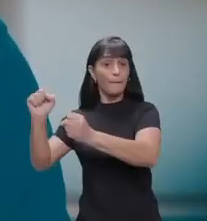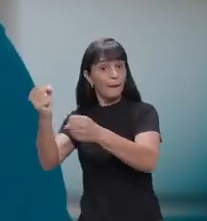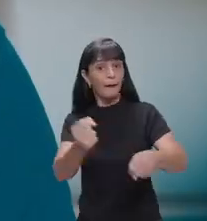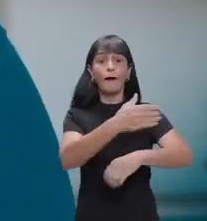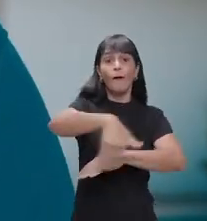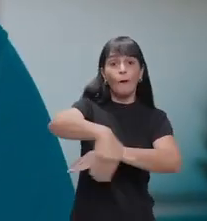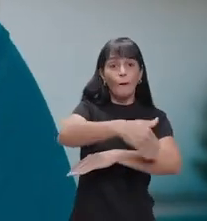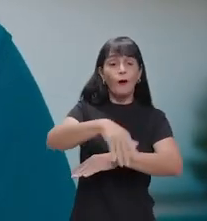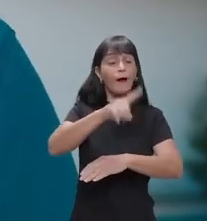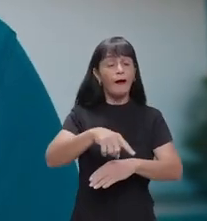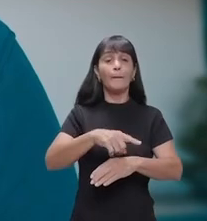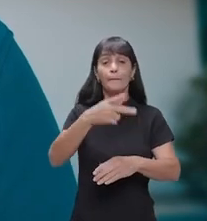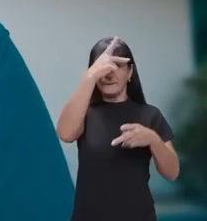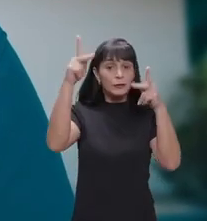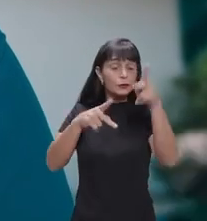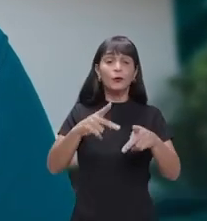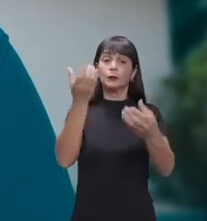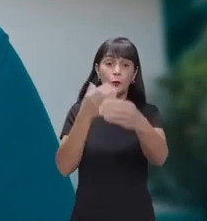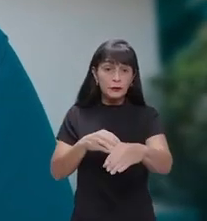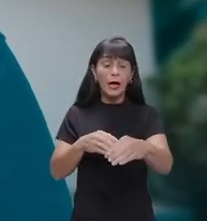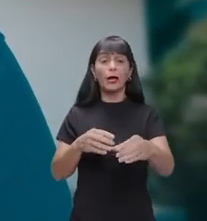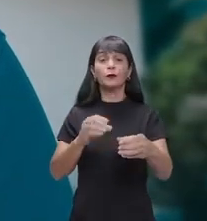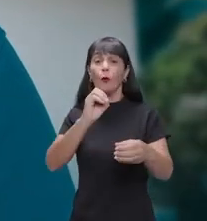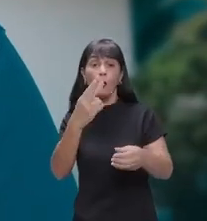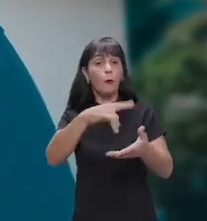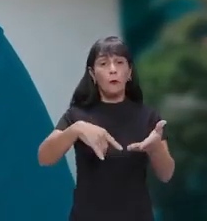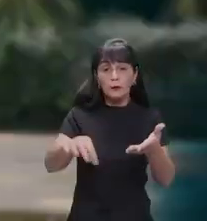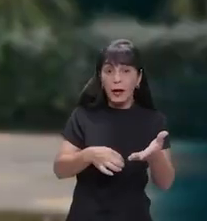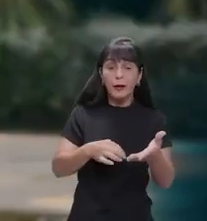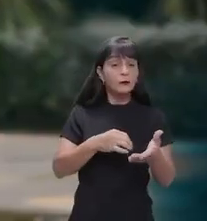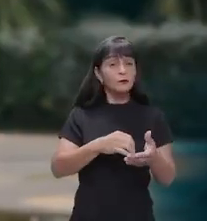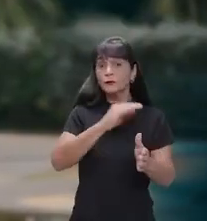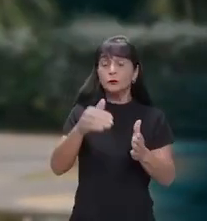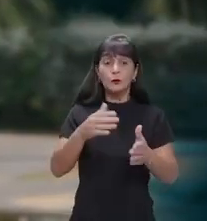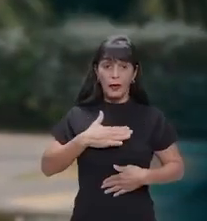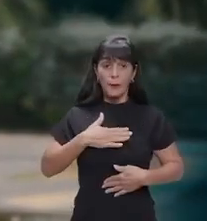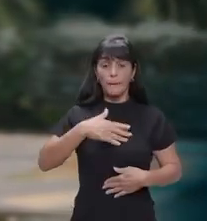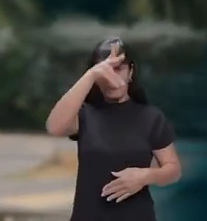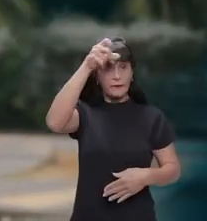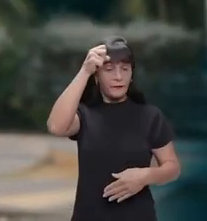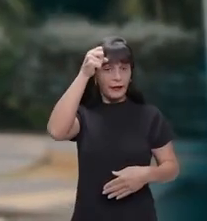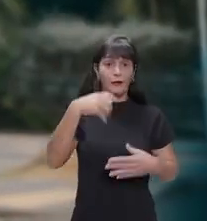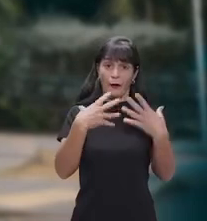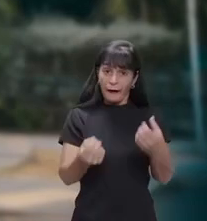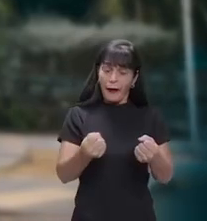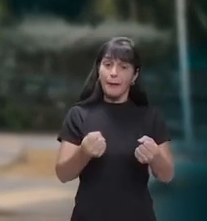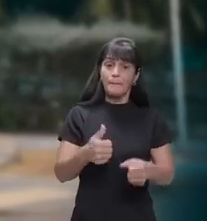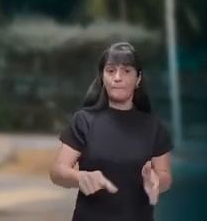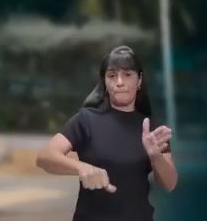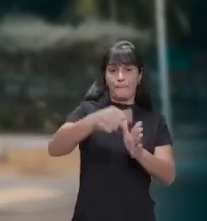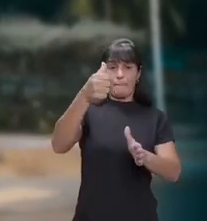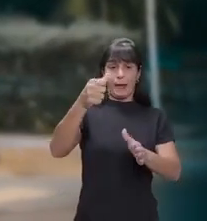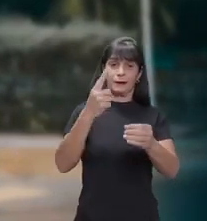São servidores concursados, comissionados ou terceirizados. Como prefeito, eu serei o servidor número um do